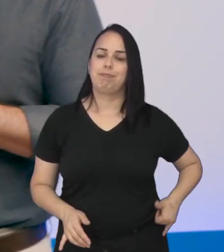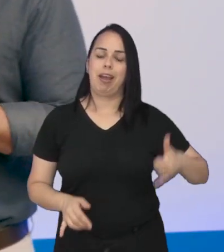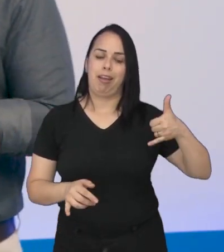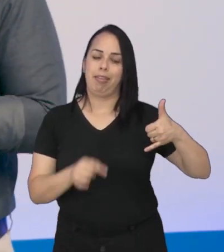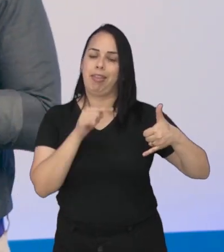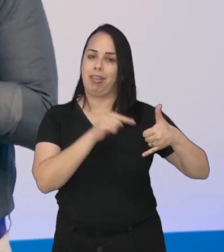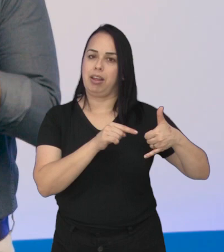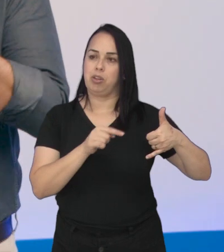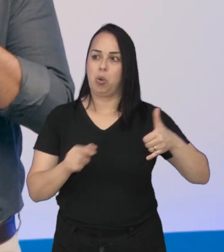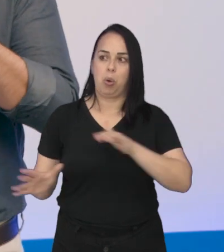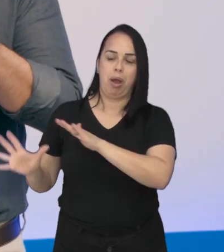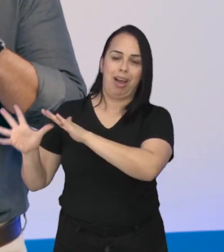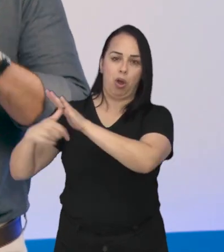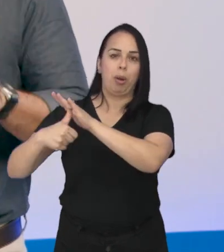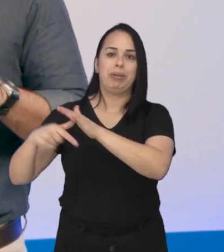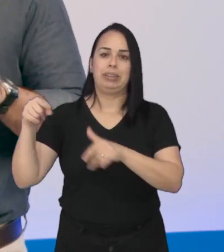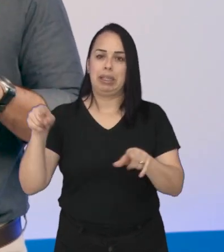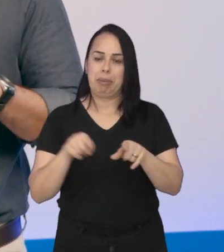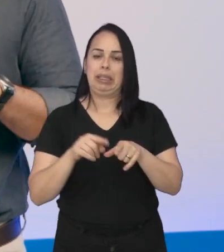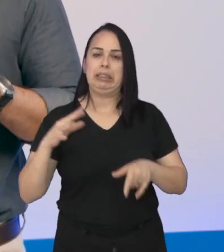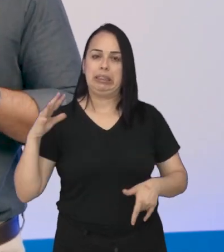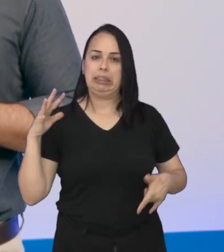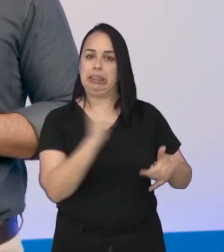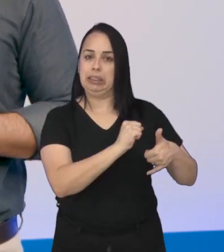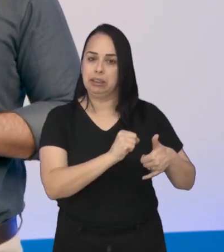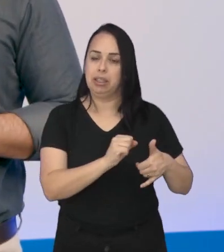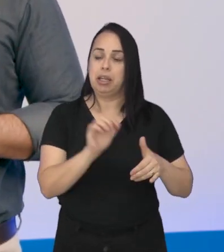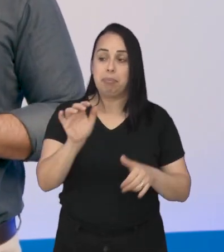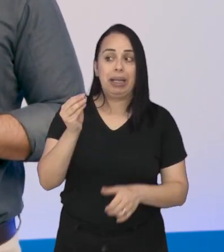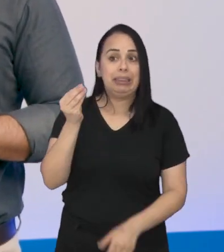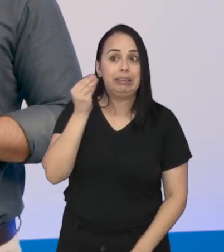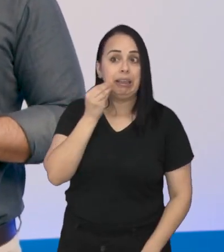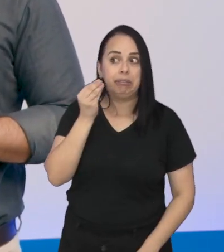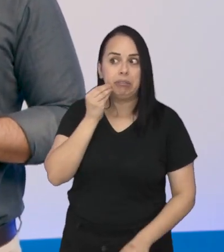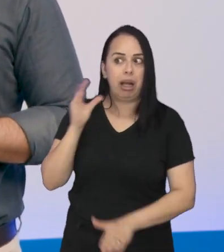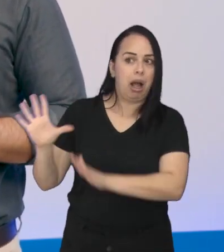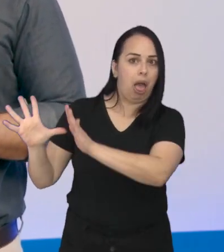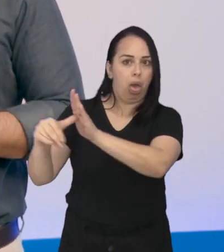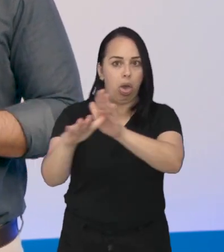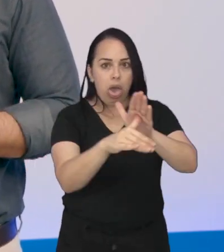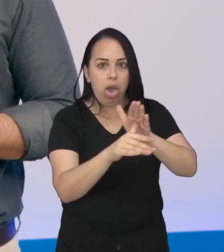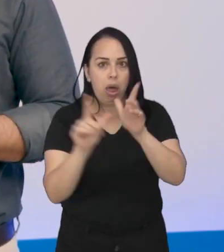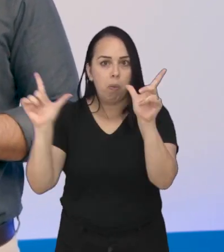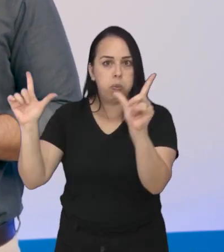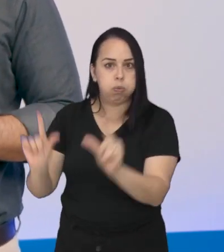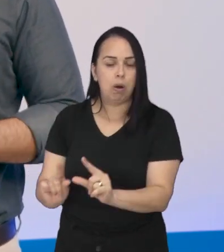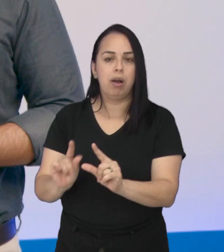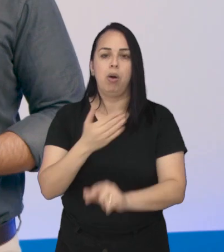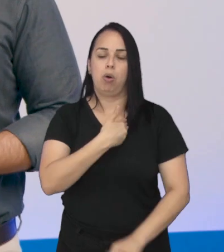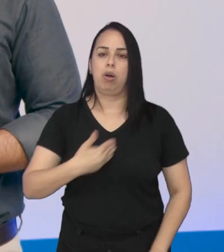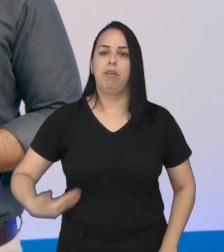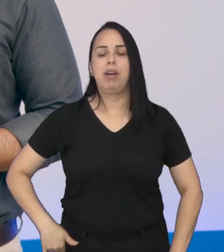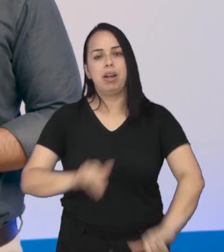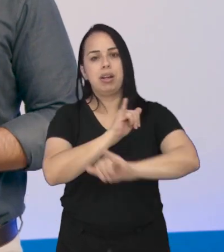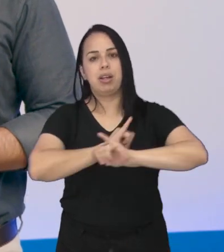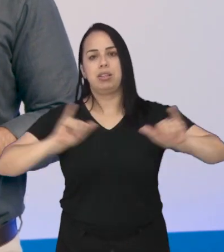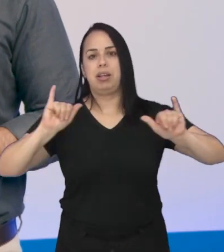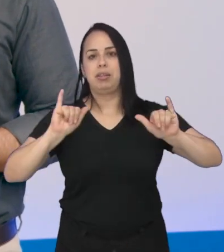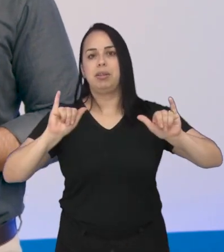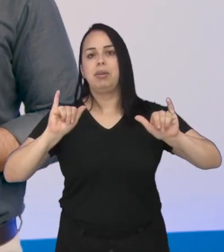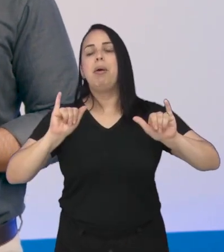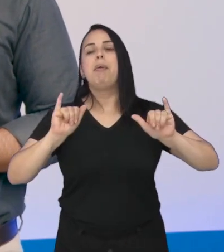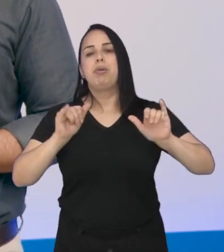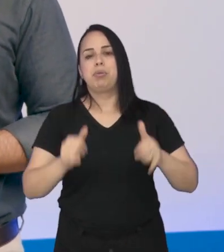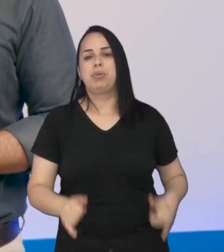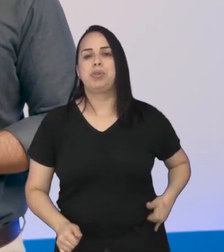que os celulares são também alvo de bandidos. E para tentar barrar essa onda de furtos e roubos, o governo lançou o projeto